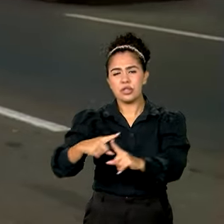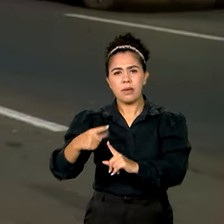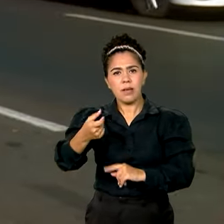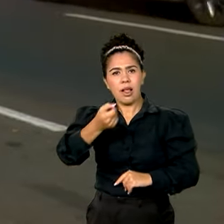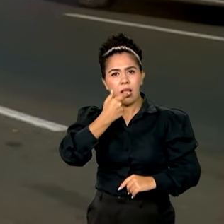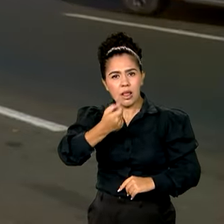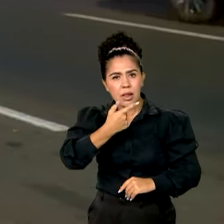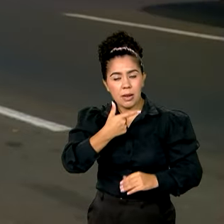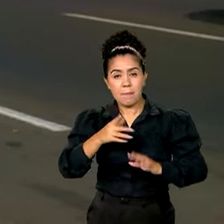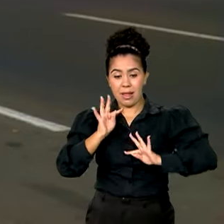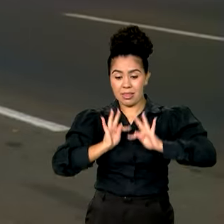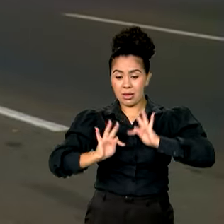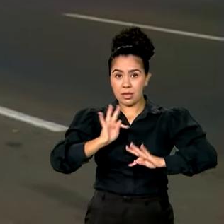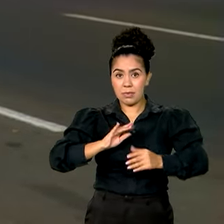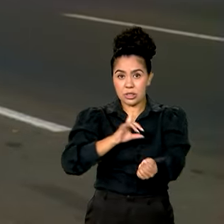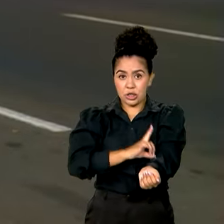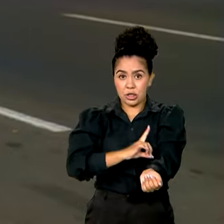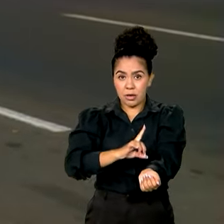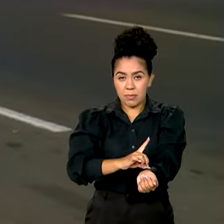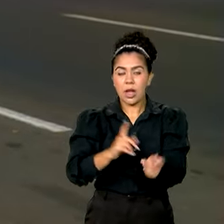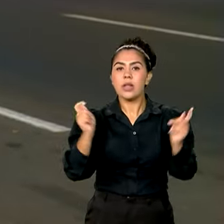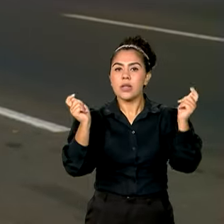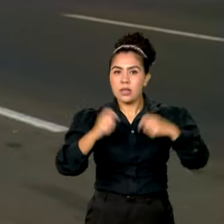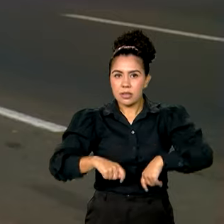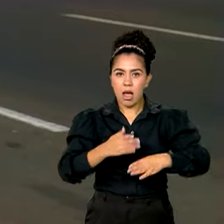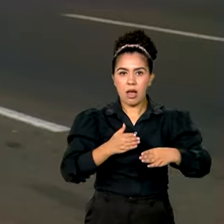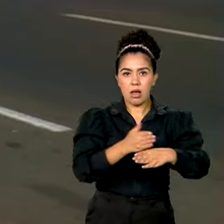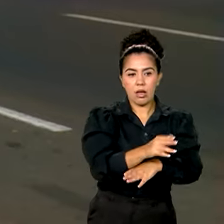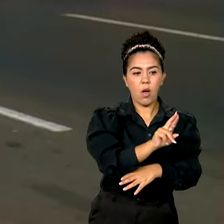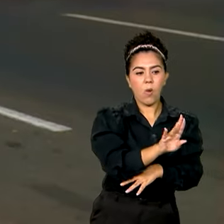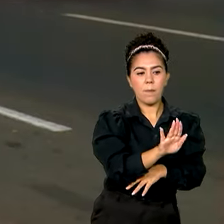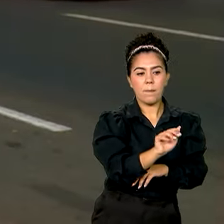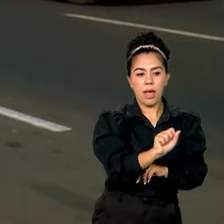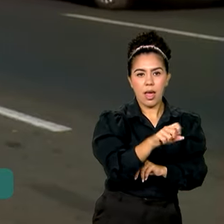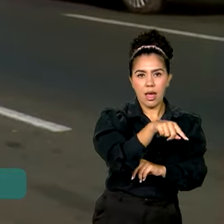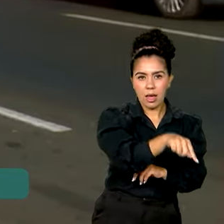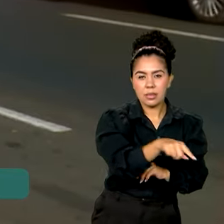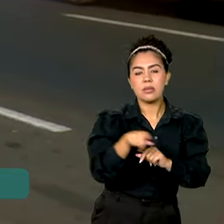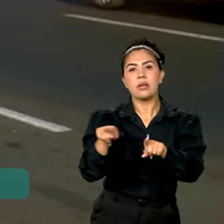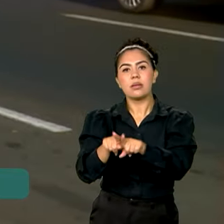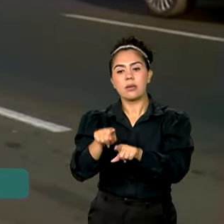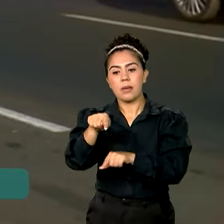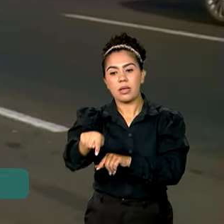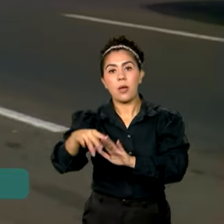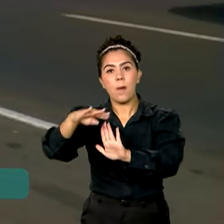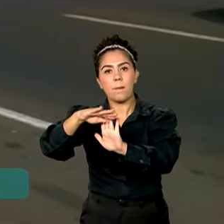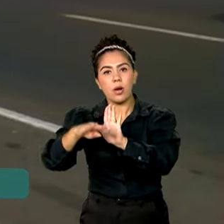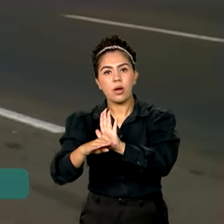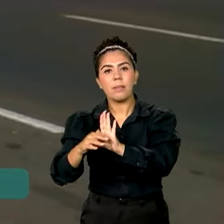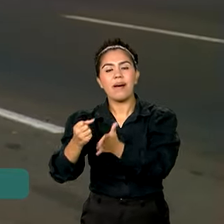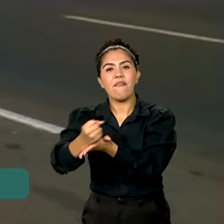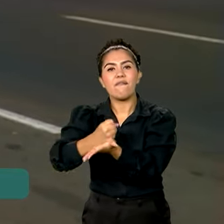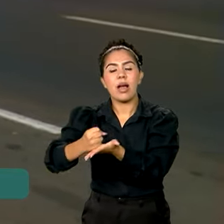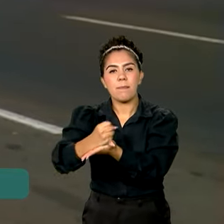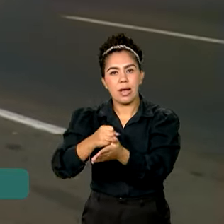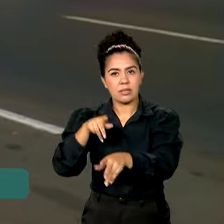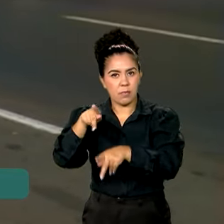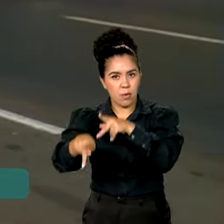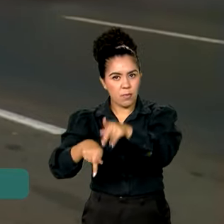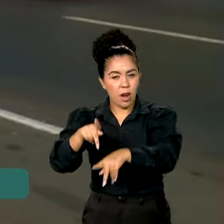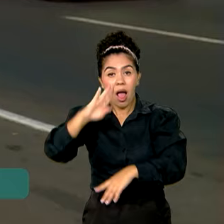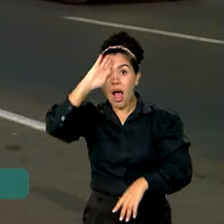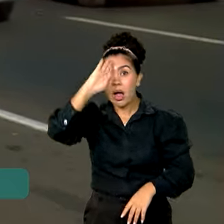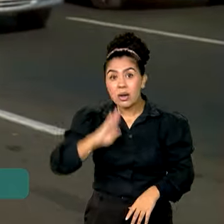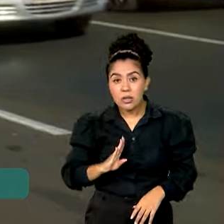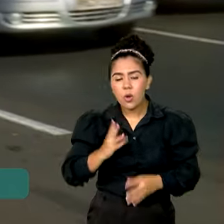diabetes. O paciente pode acessar tanto nas UBSs, quanto pelo programa Farmácia Popular, de forma gratuita. Para